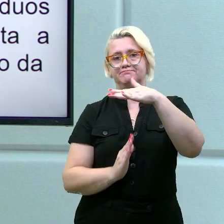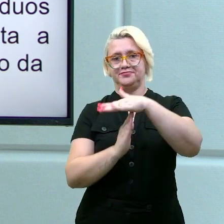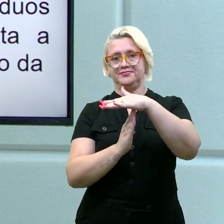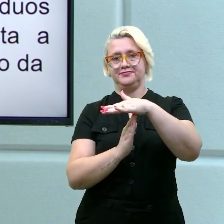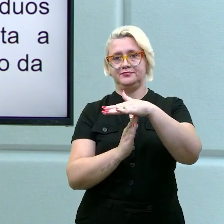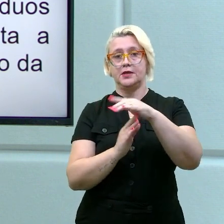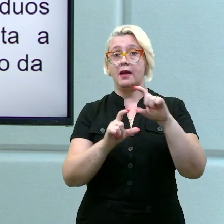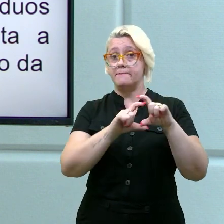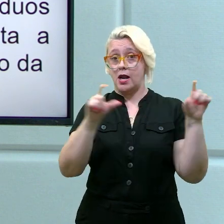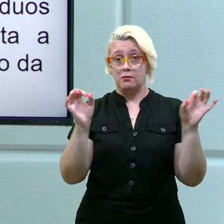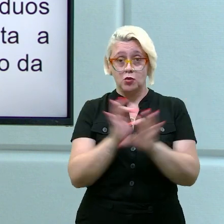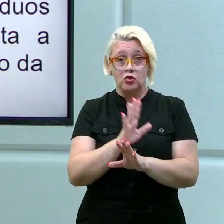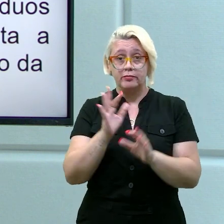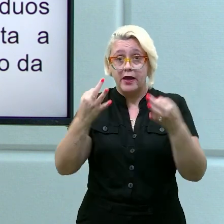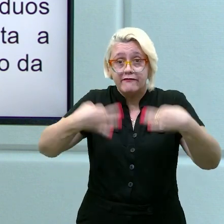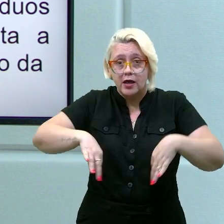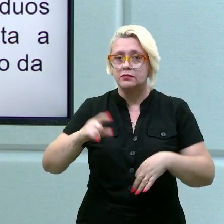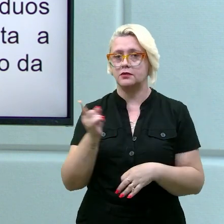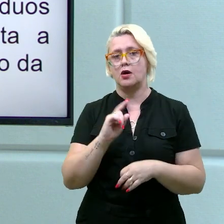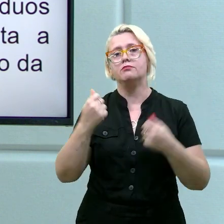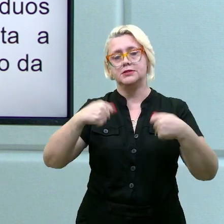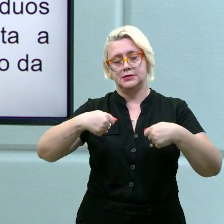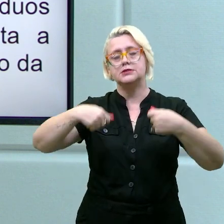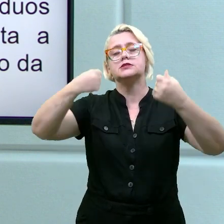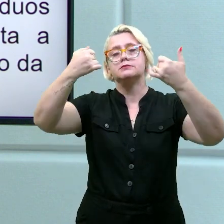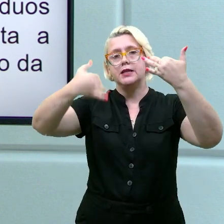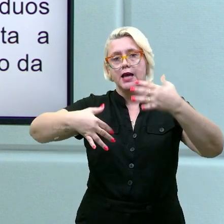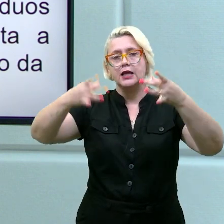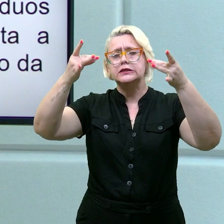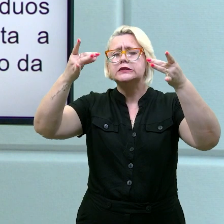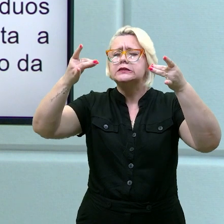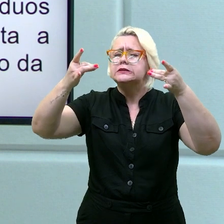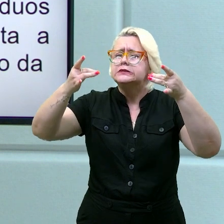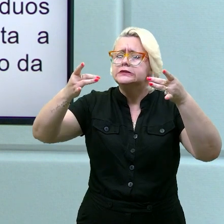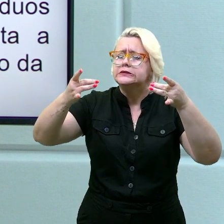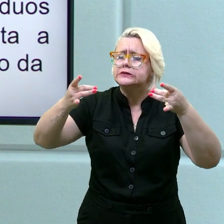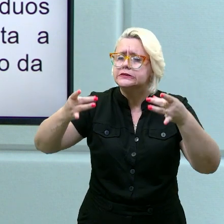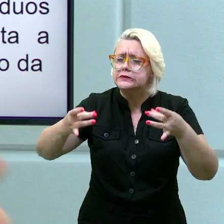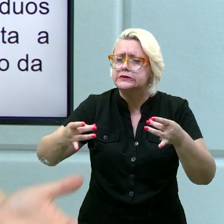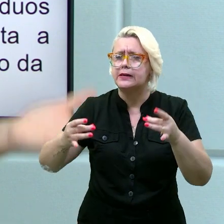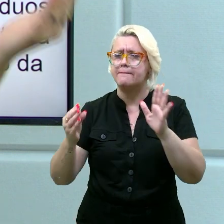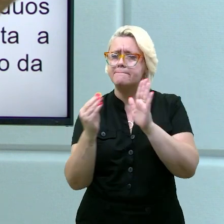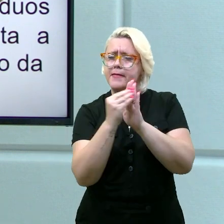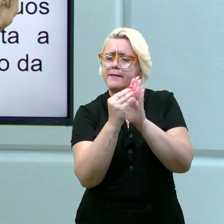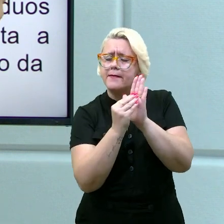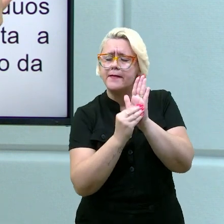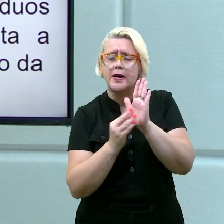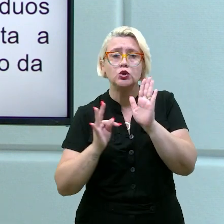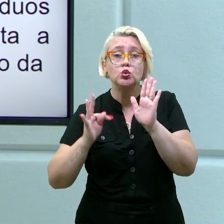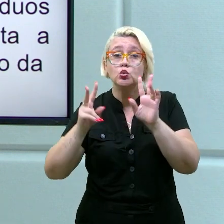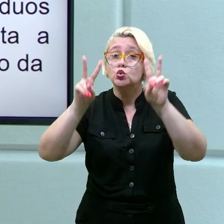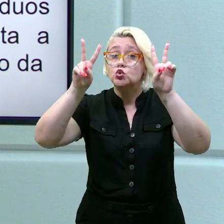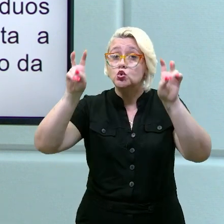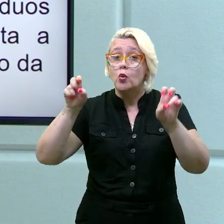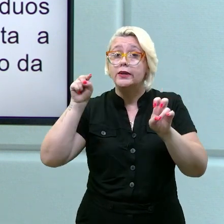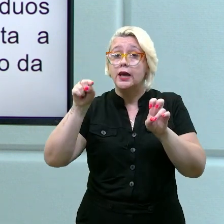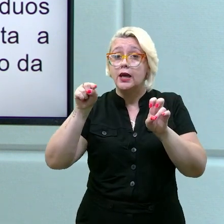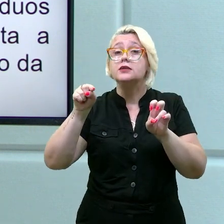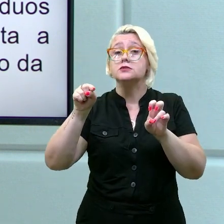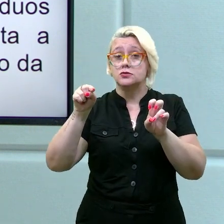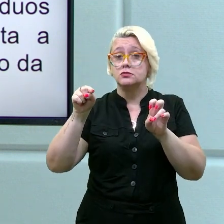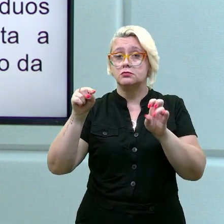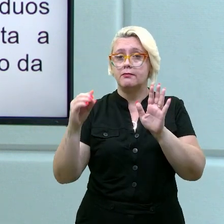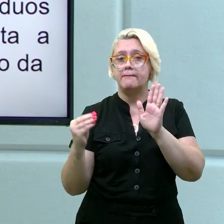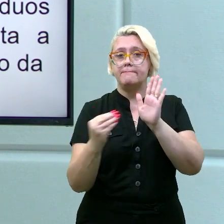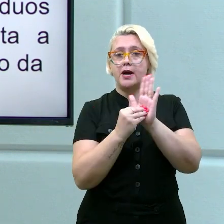perfeito? Não, você precisa explicar melhor. Detalha bastante. Vê tudo que você tem para dizer sobre esse assunto, assim, que caiba